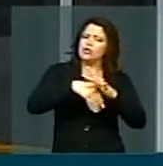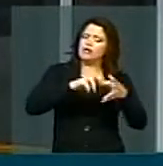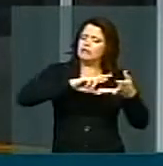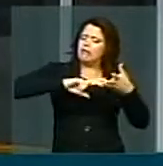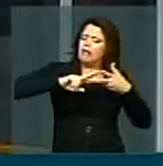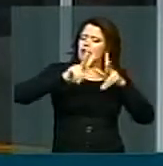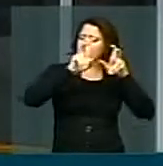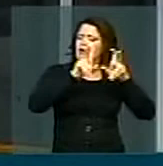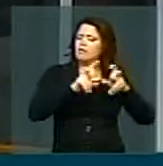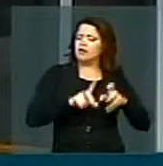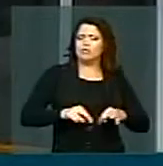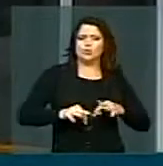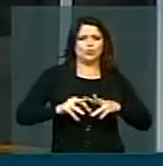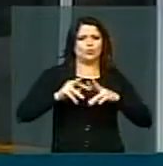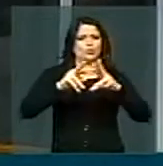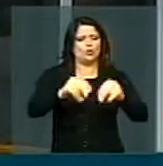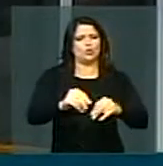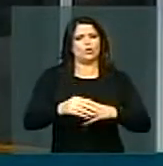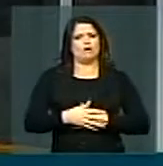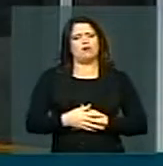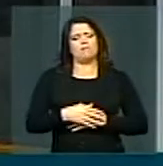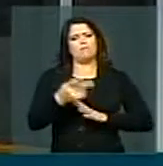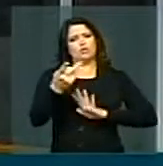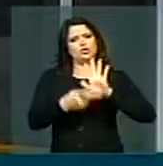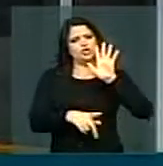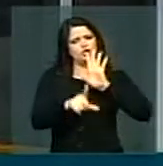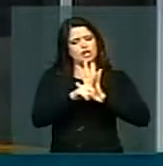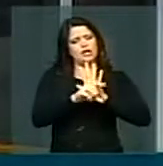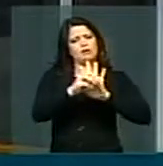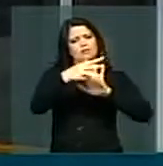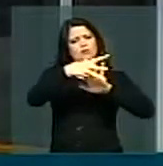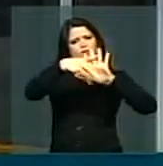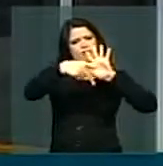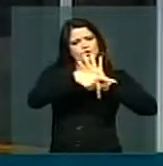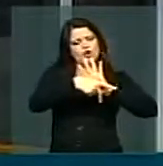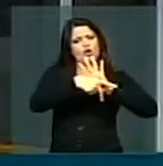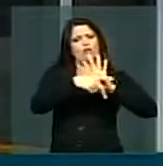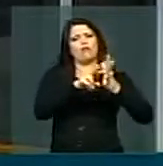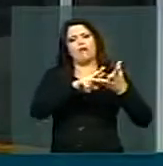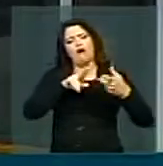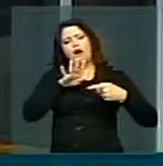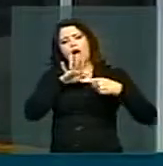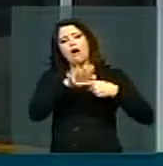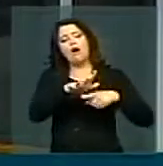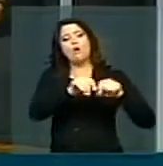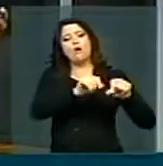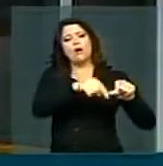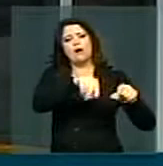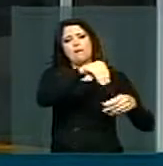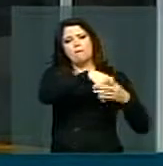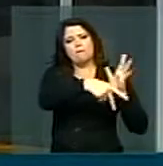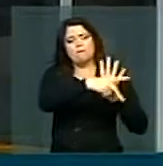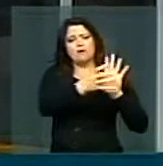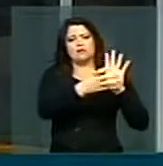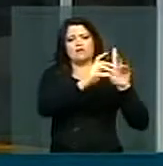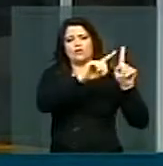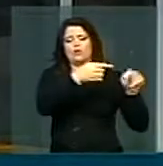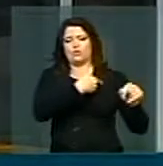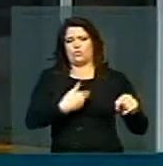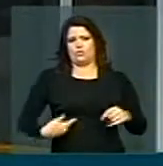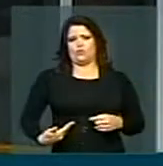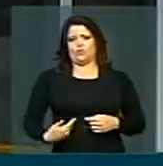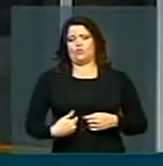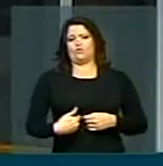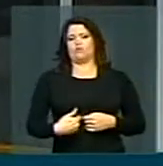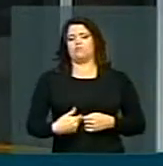PL, medida provisória que beneficia, inclusive os servidores públicos,